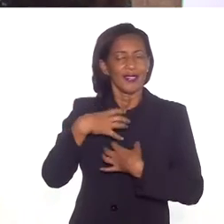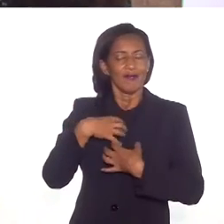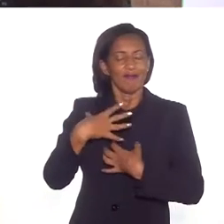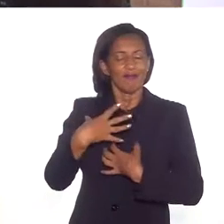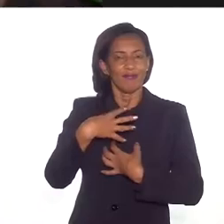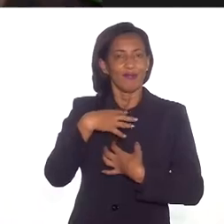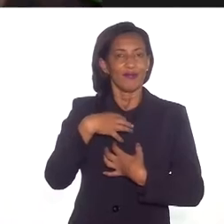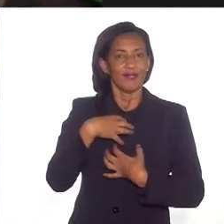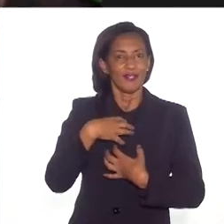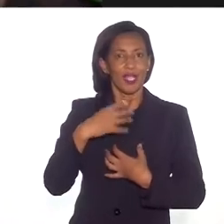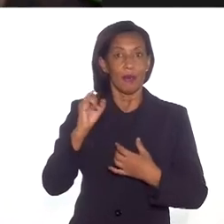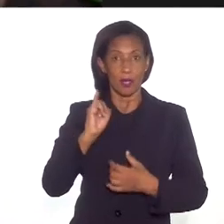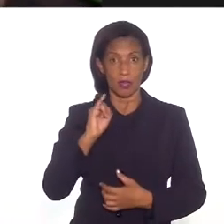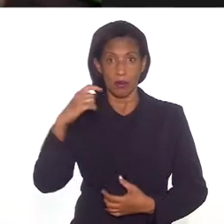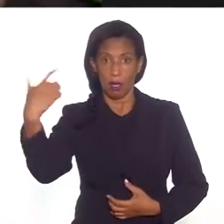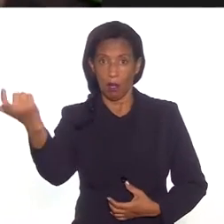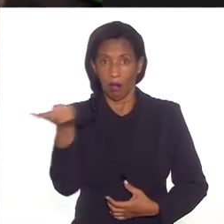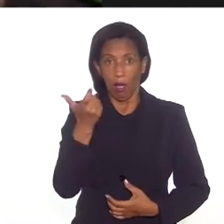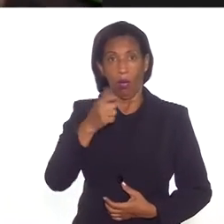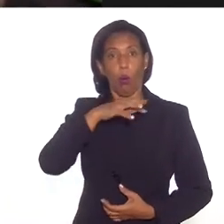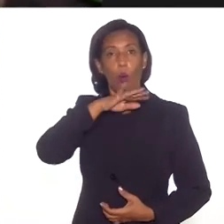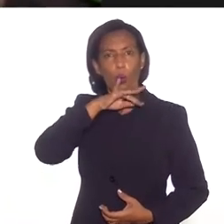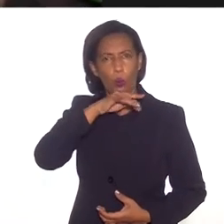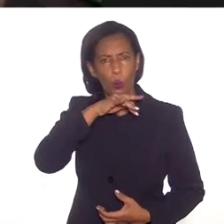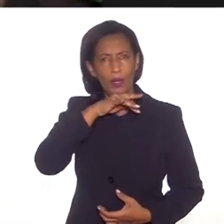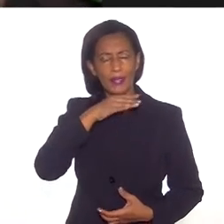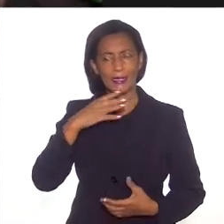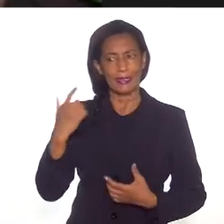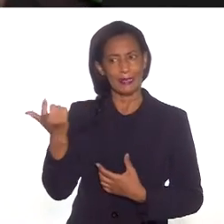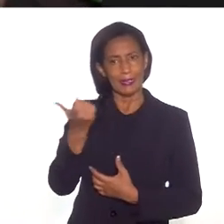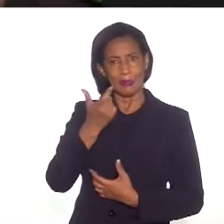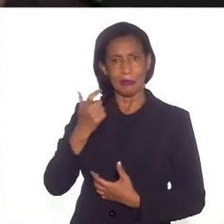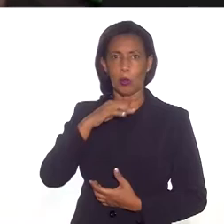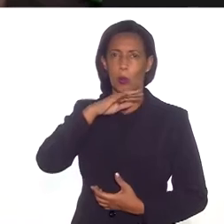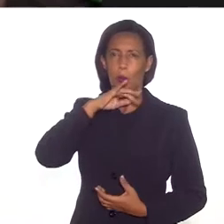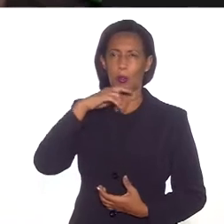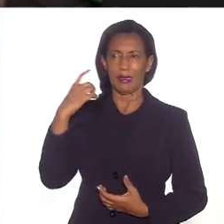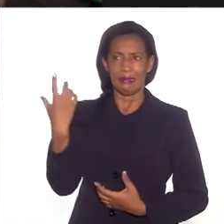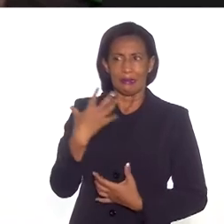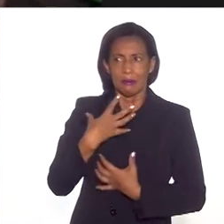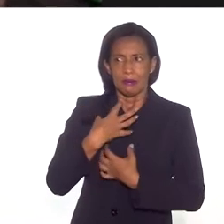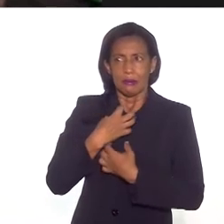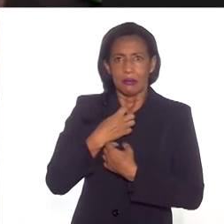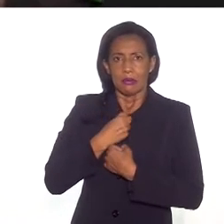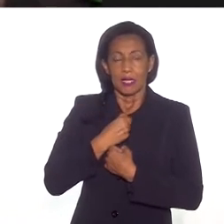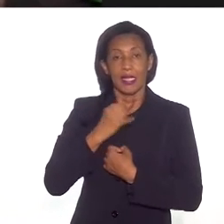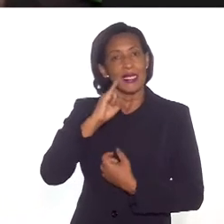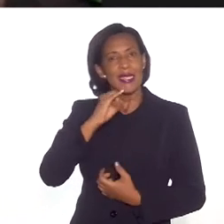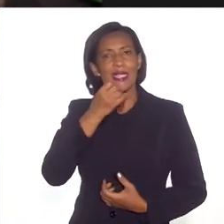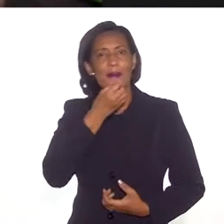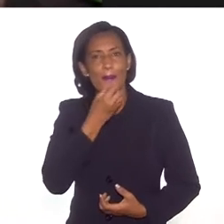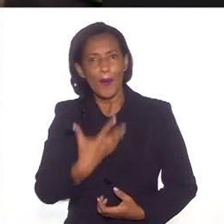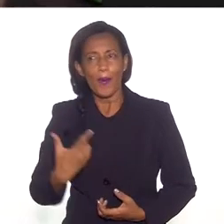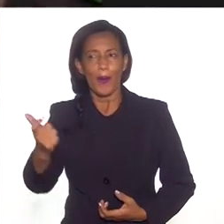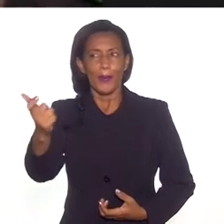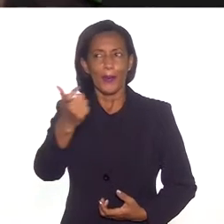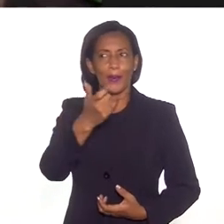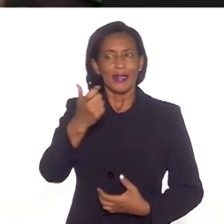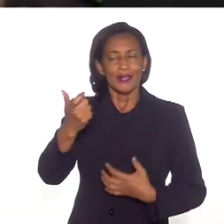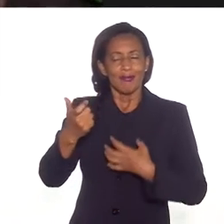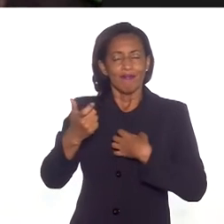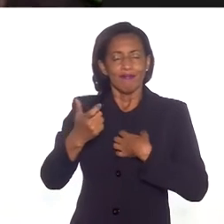Se a gente coloca palavras ruins, vai certamente fazer um caminho ruim. E, se a gente coloca palavras boas,